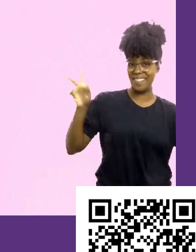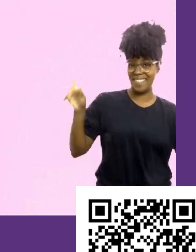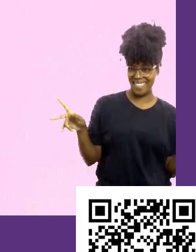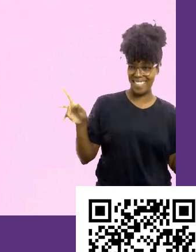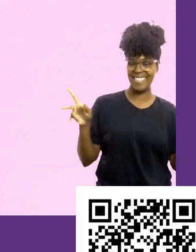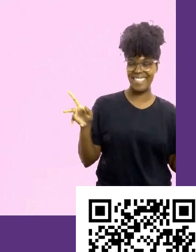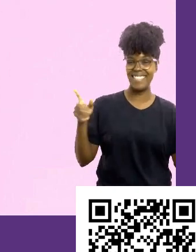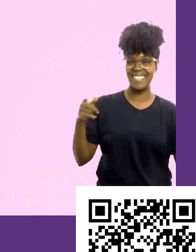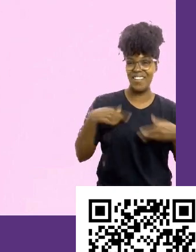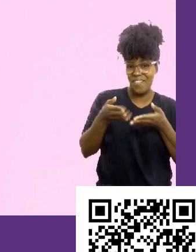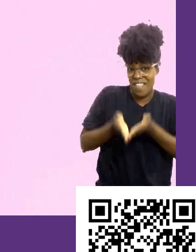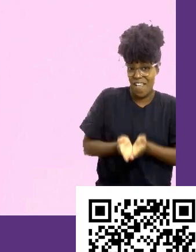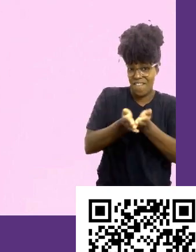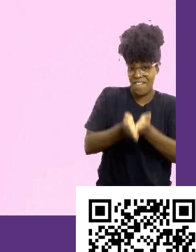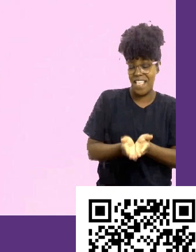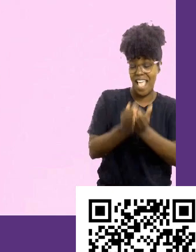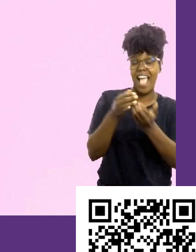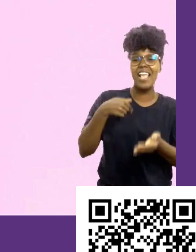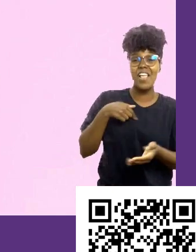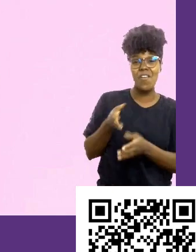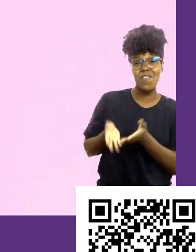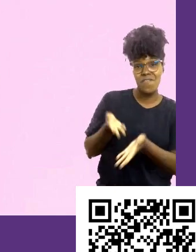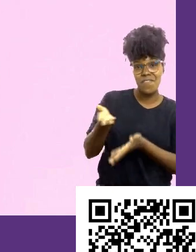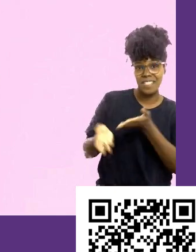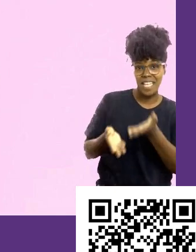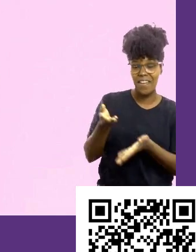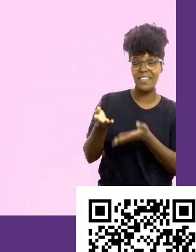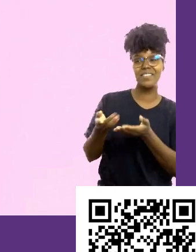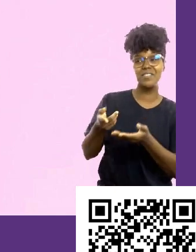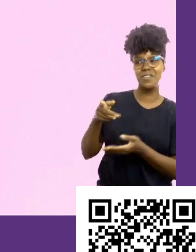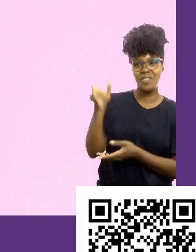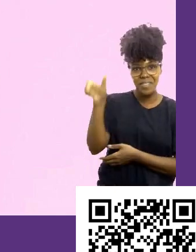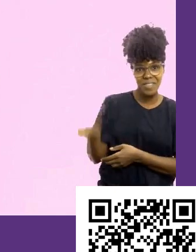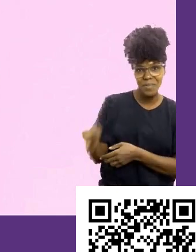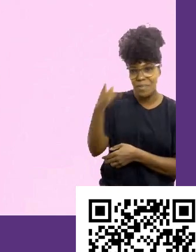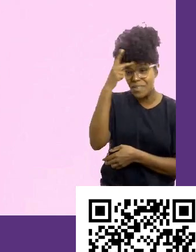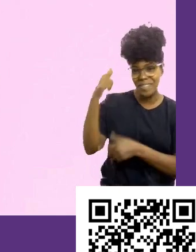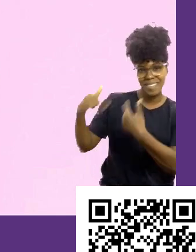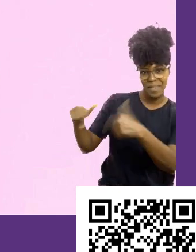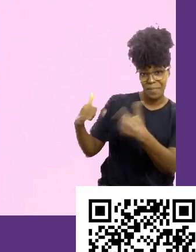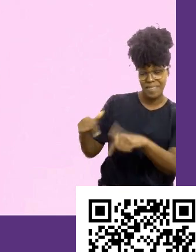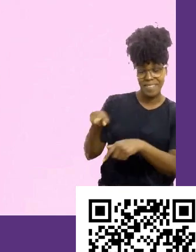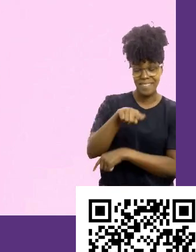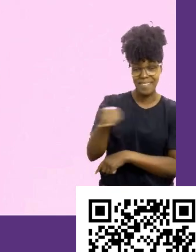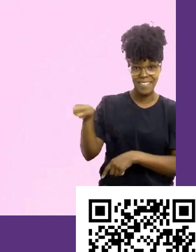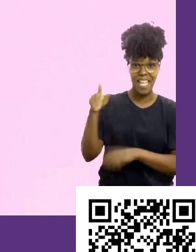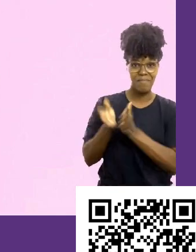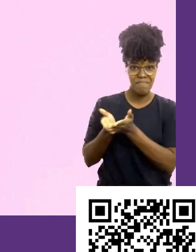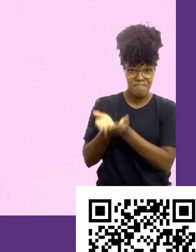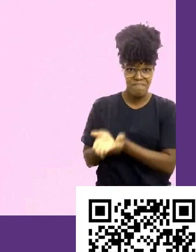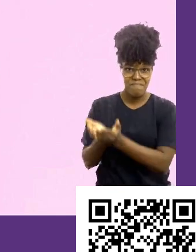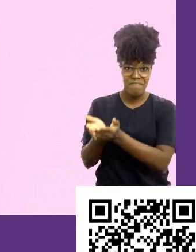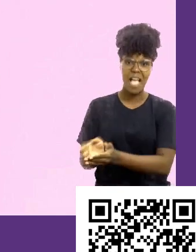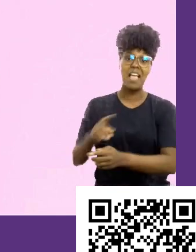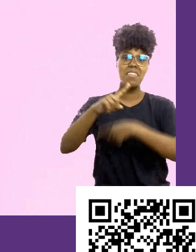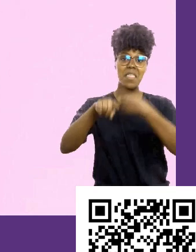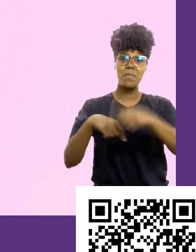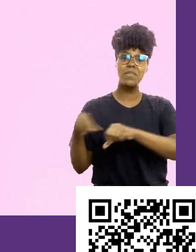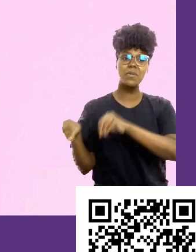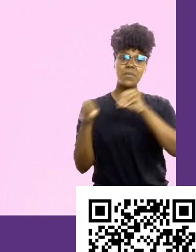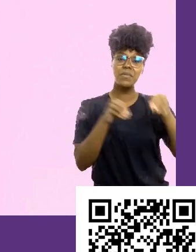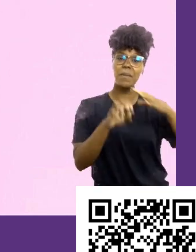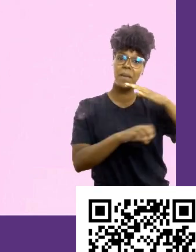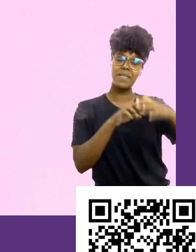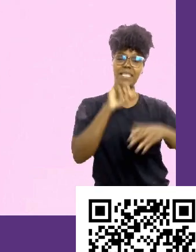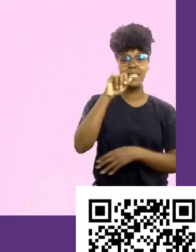navio embarcado. Eu cuidava dos colaboradores offshore também. Depois eu comecei, eu fui para a área comercial da Ipiranga e aí que eu